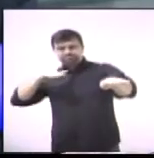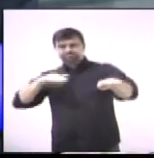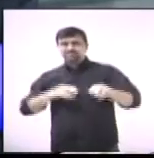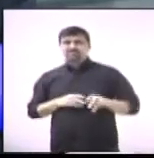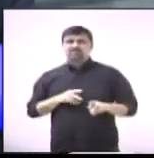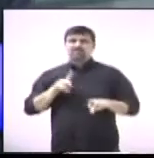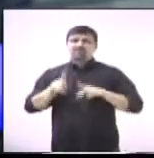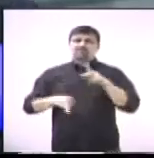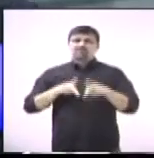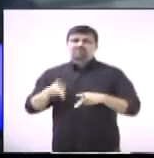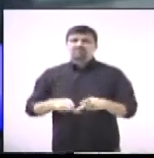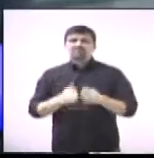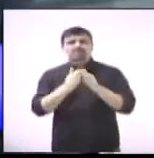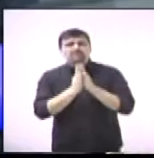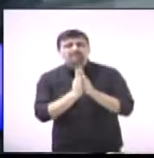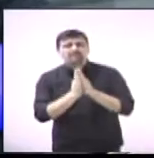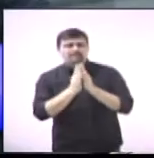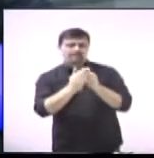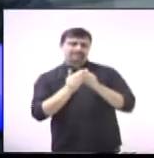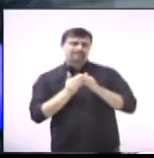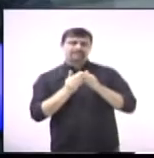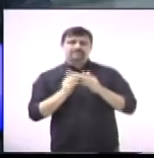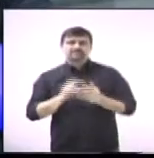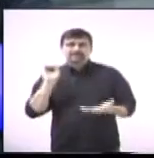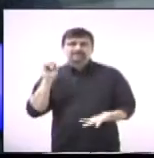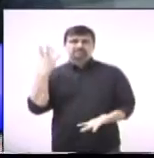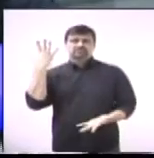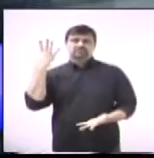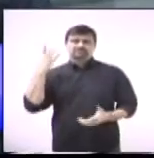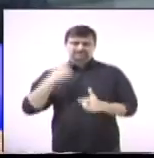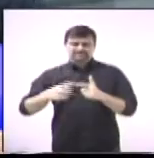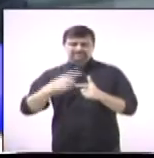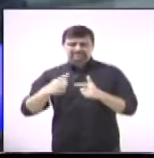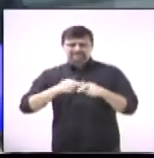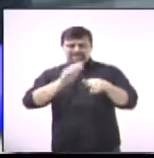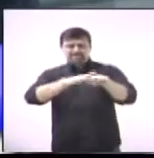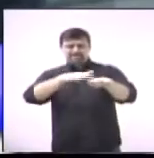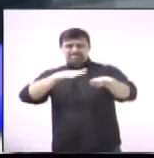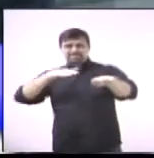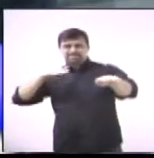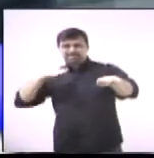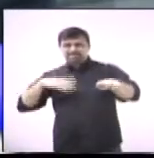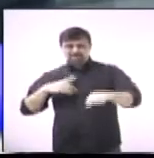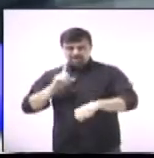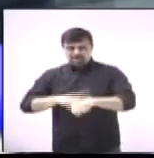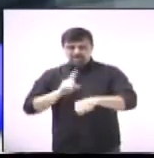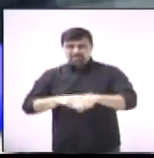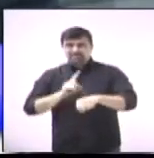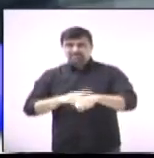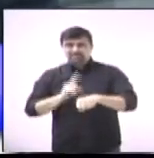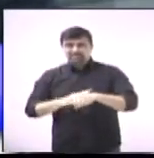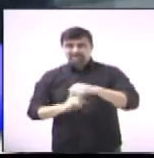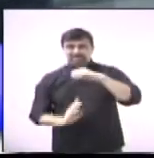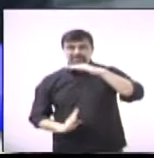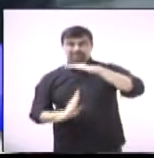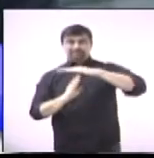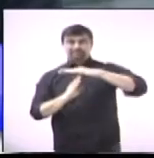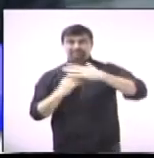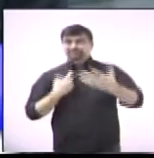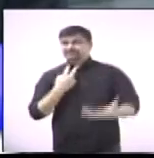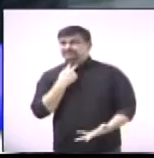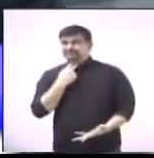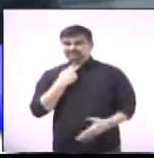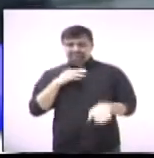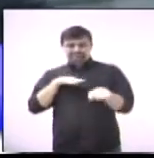uma solução, principalmente, nos deparamos no horário do rush, a cidade fica intransitável,